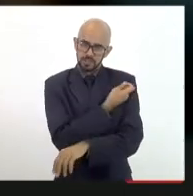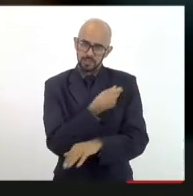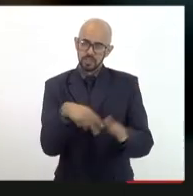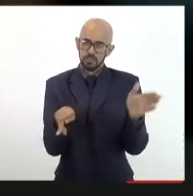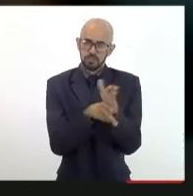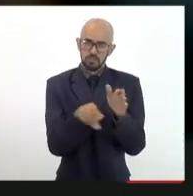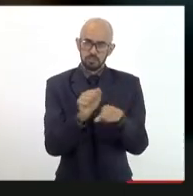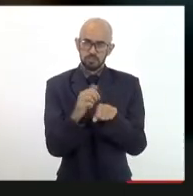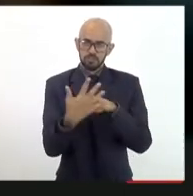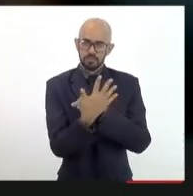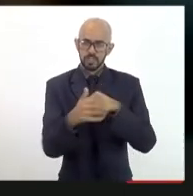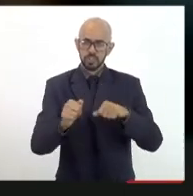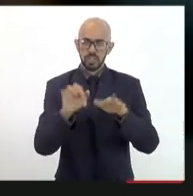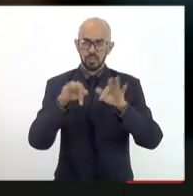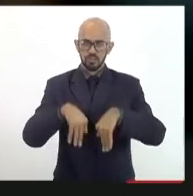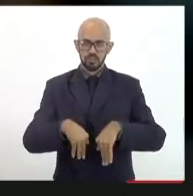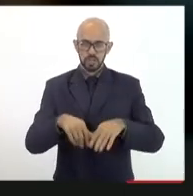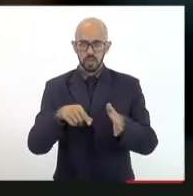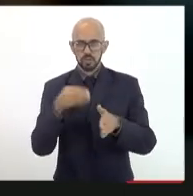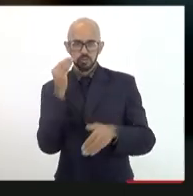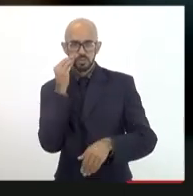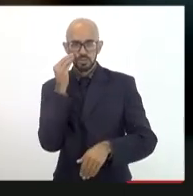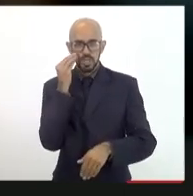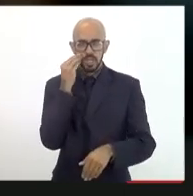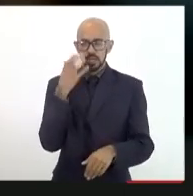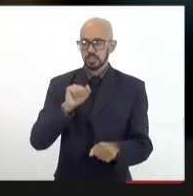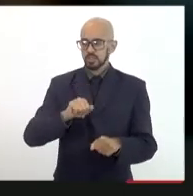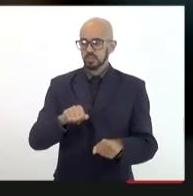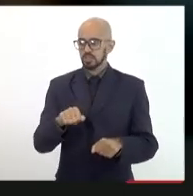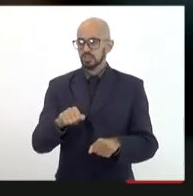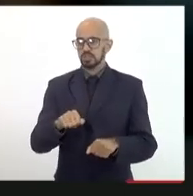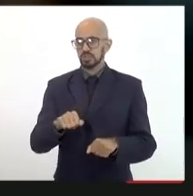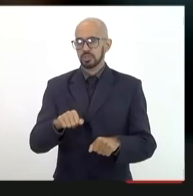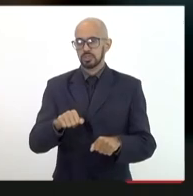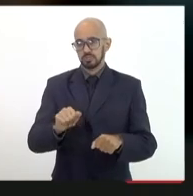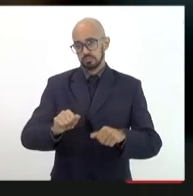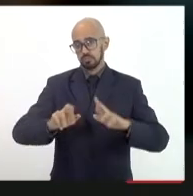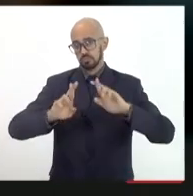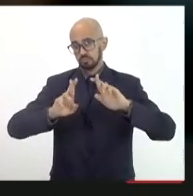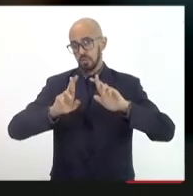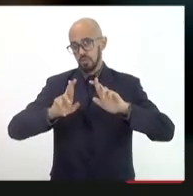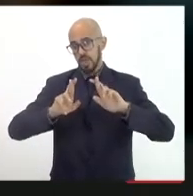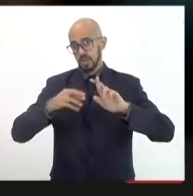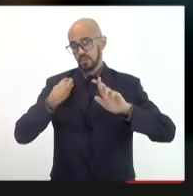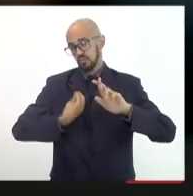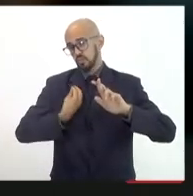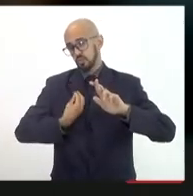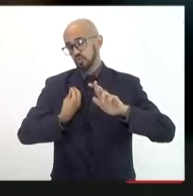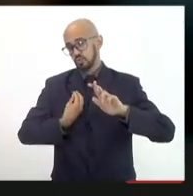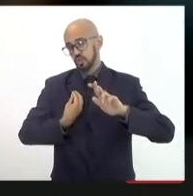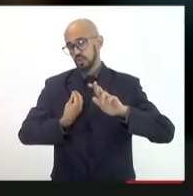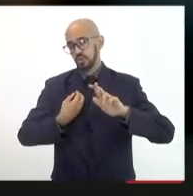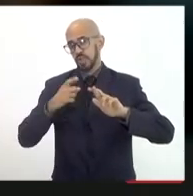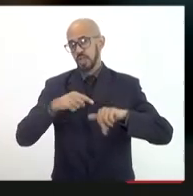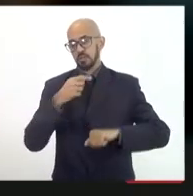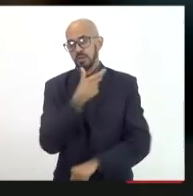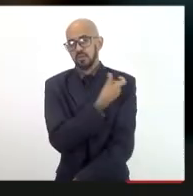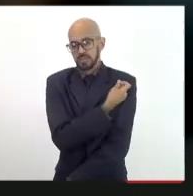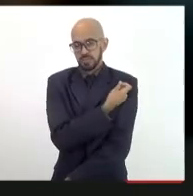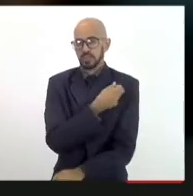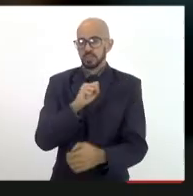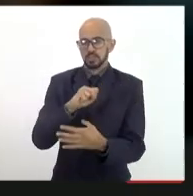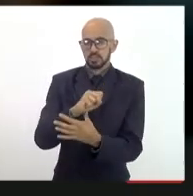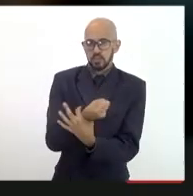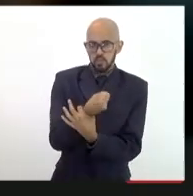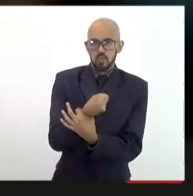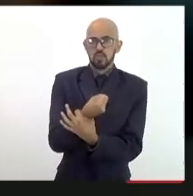fase final de testes pré-clínicos espero que os testes clínicos funcionem uma vacina recombinante segura